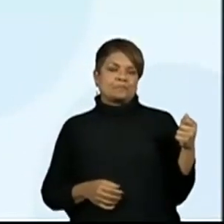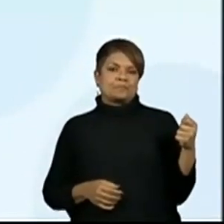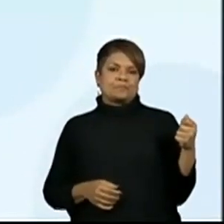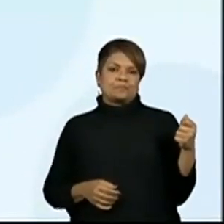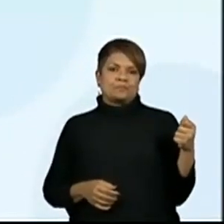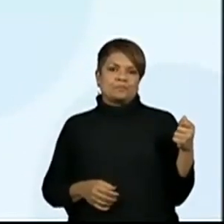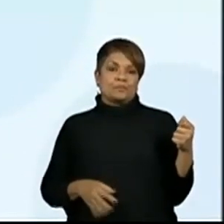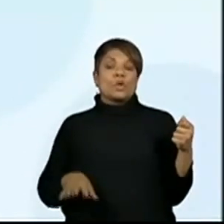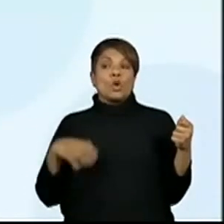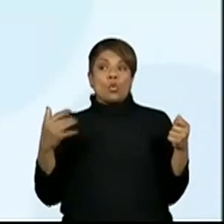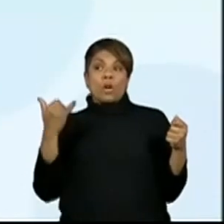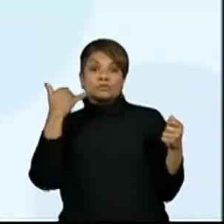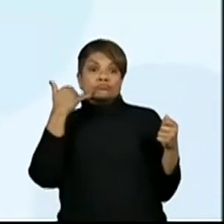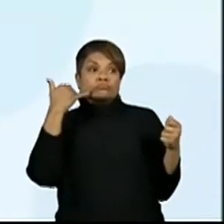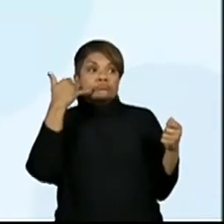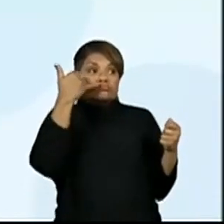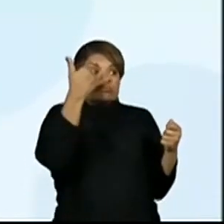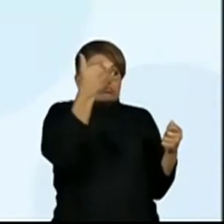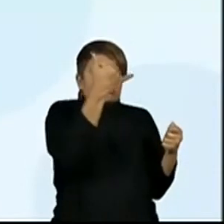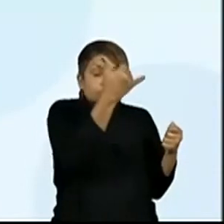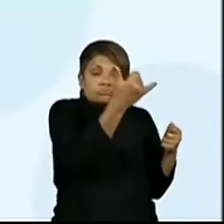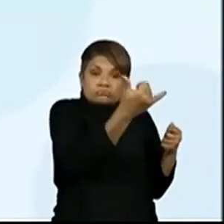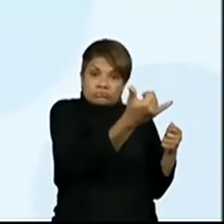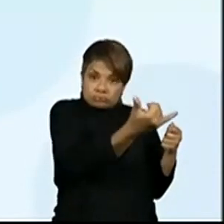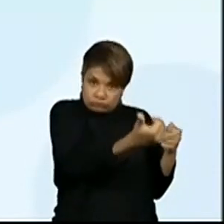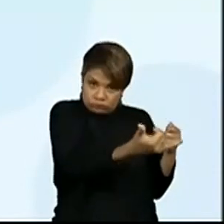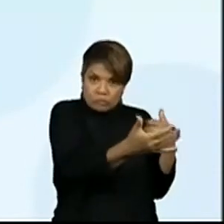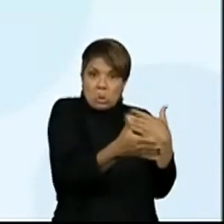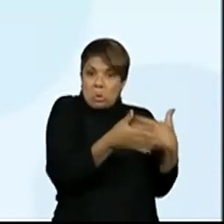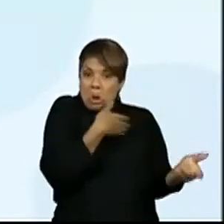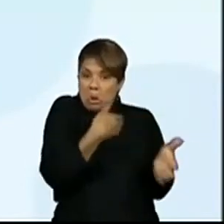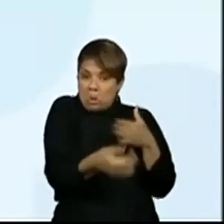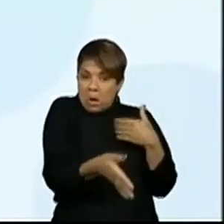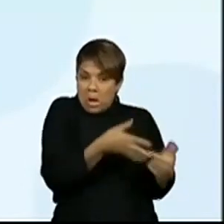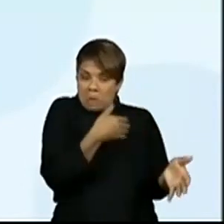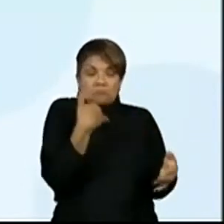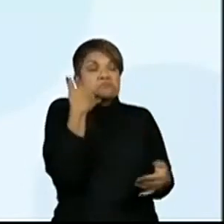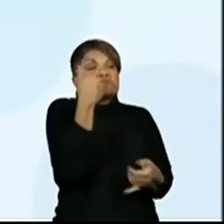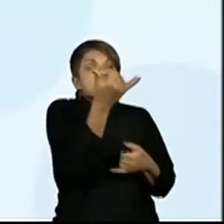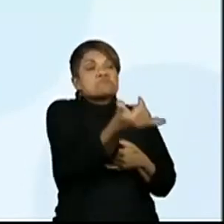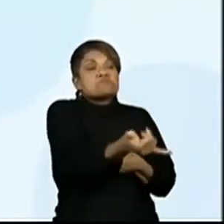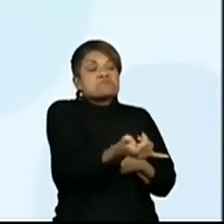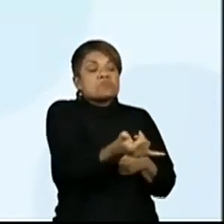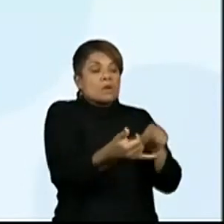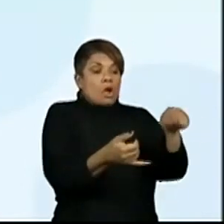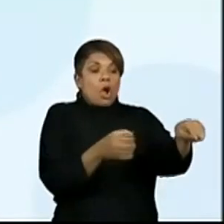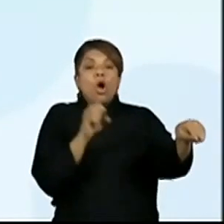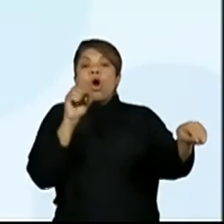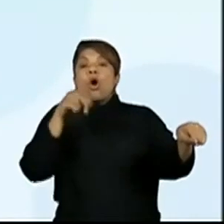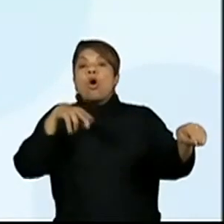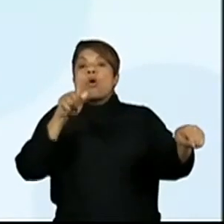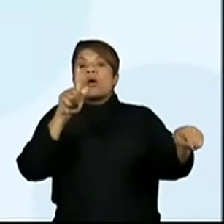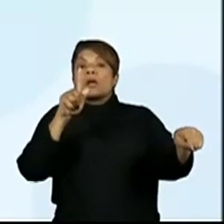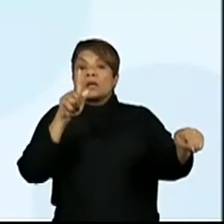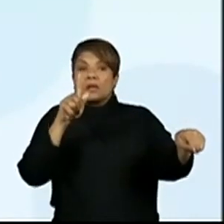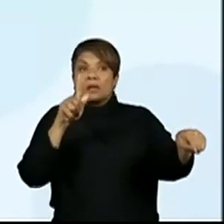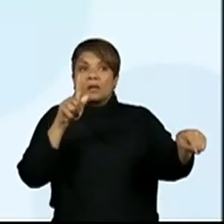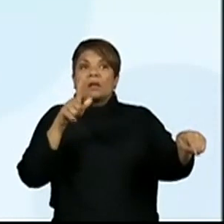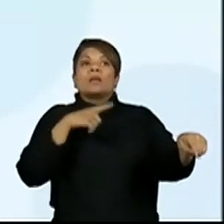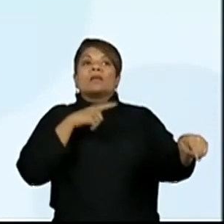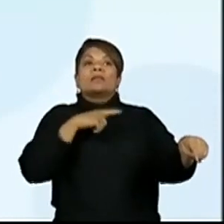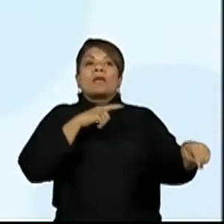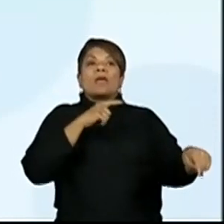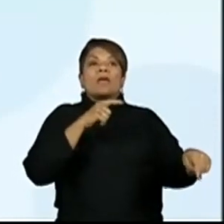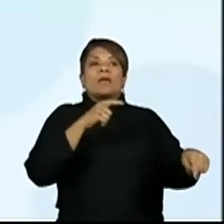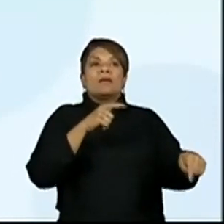Ao receber uma ligação qualquer, a ONG criou móviles com